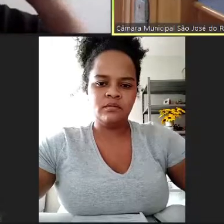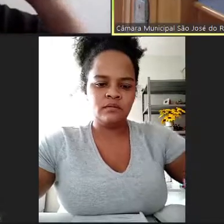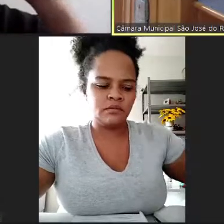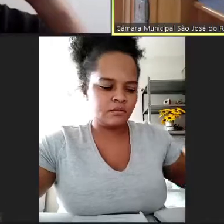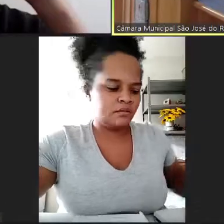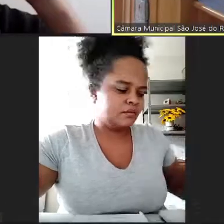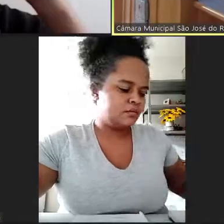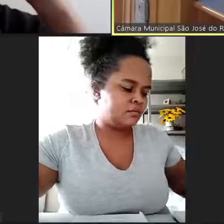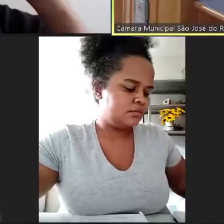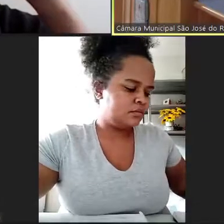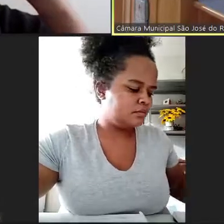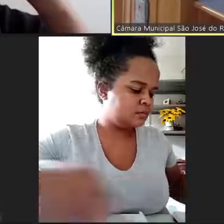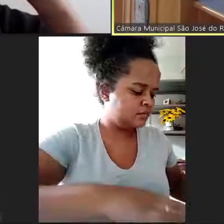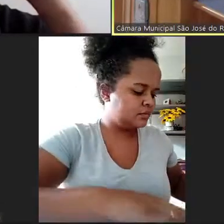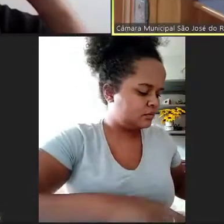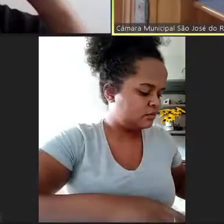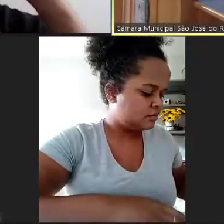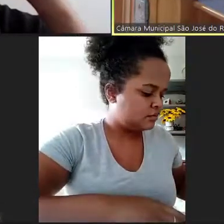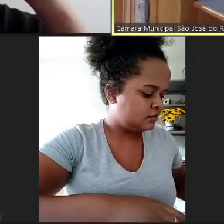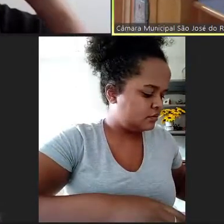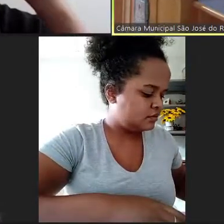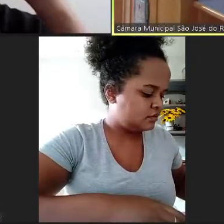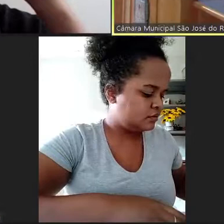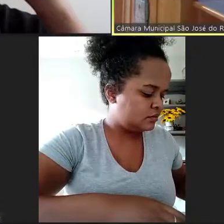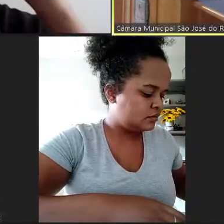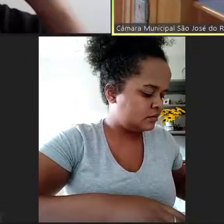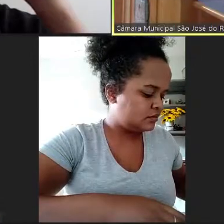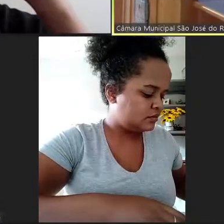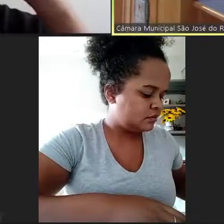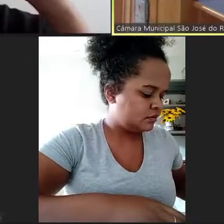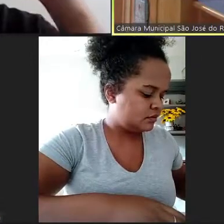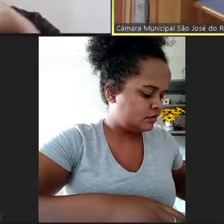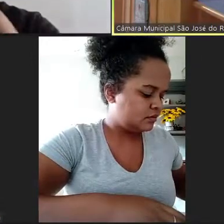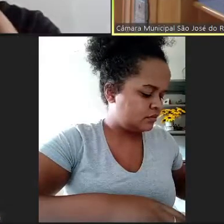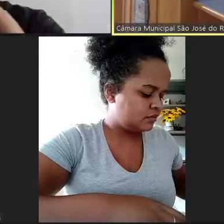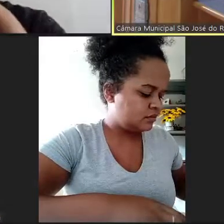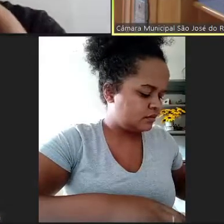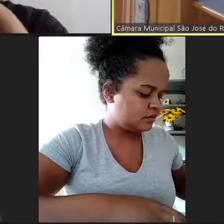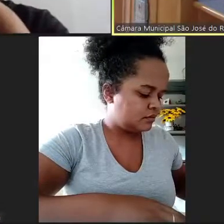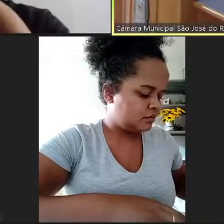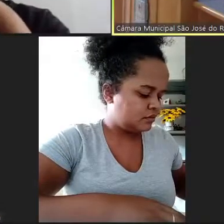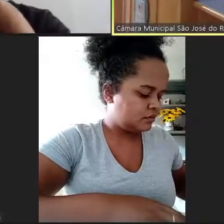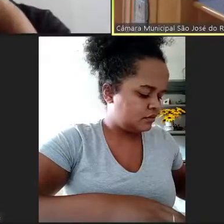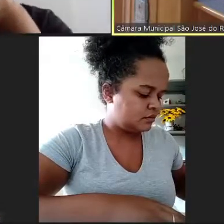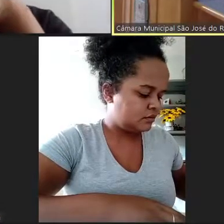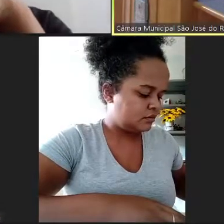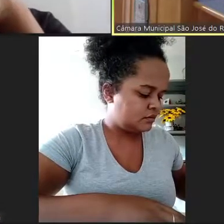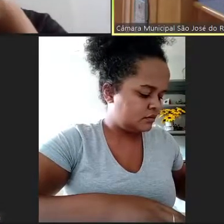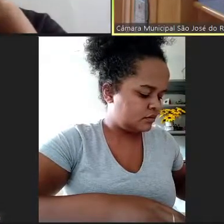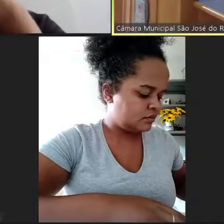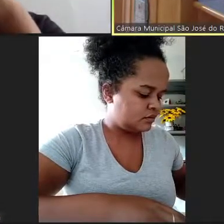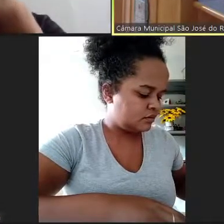a abertura de crédito adicional especial no orçamento do programa do município, com o objetivo de criar ficha de sentenças